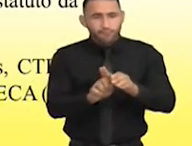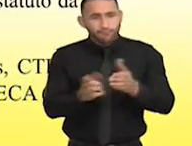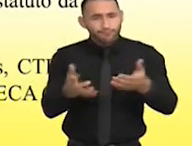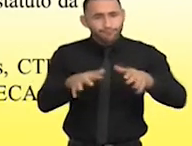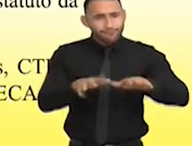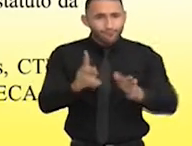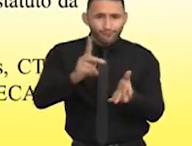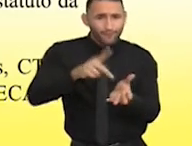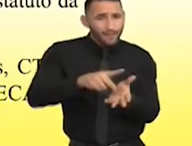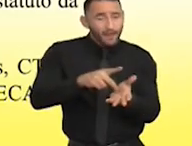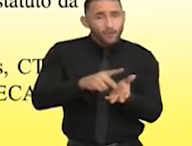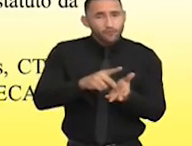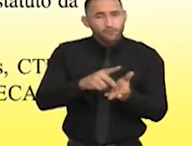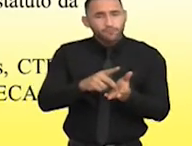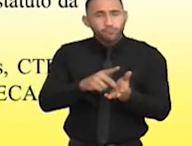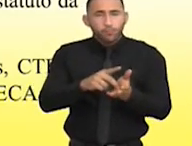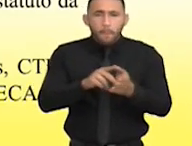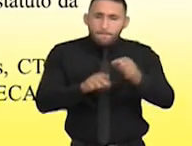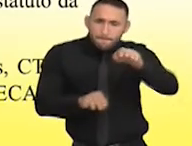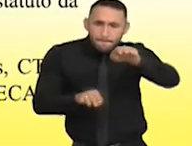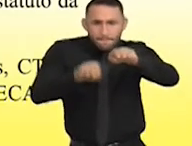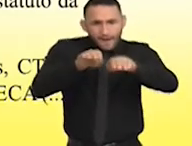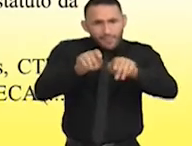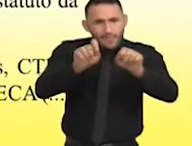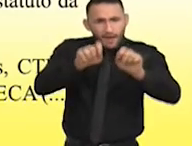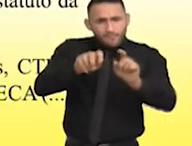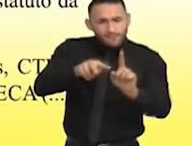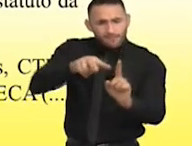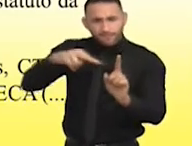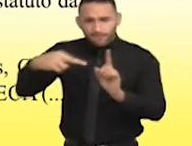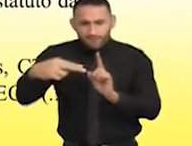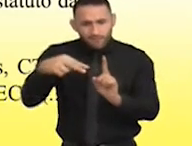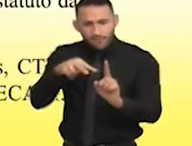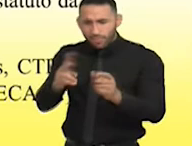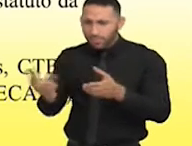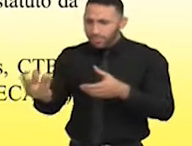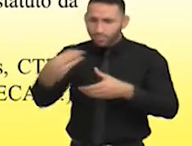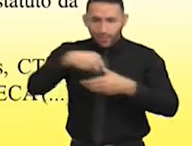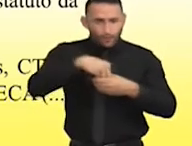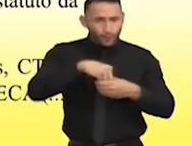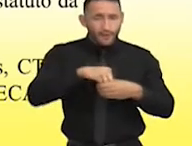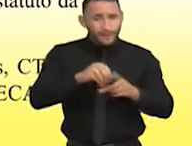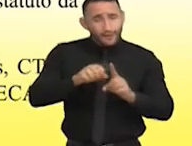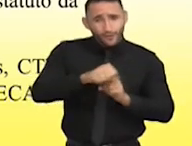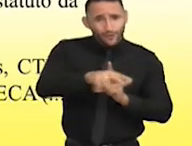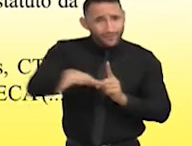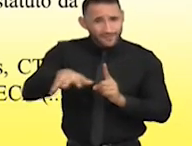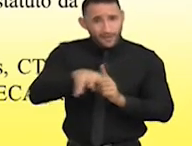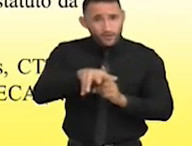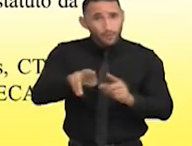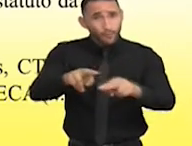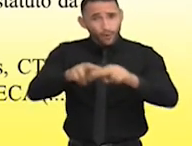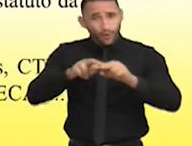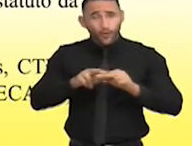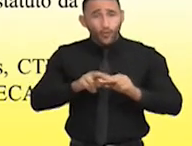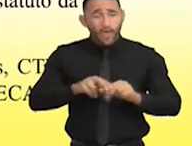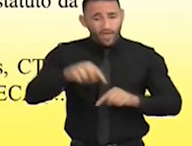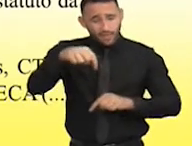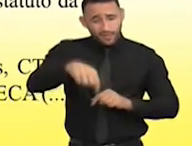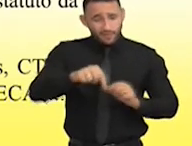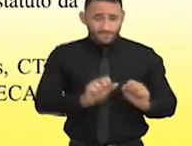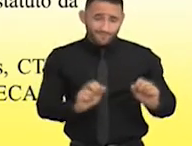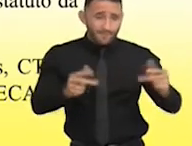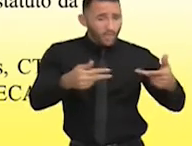um patamar que eles sejam vistos como parte da sociedade. E essa atuação deve trazer aqui, para mim, como um